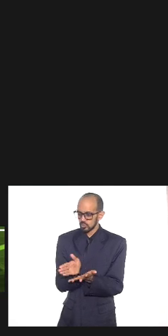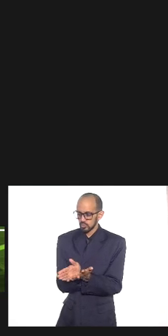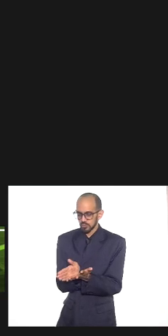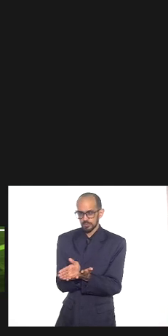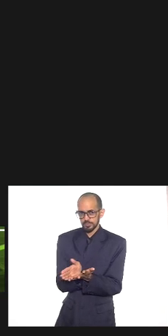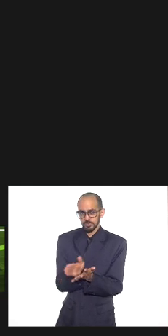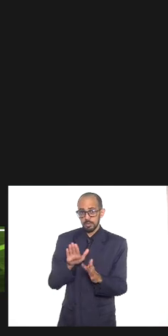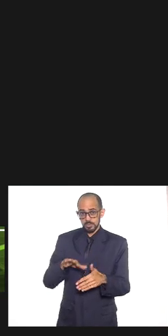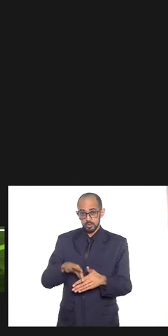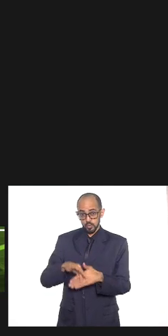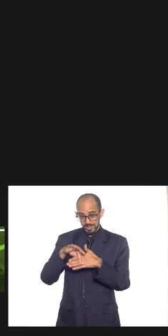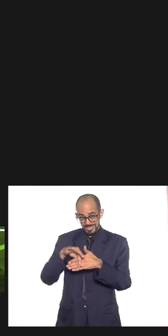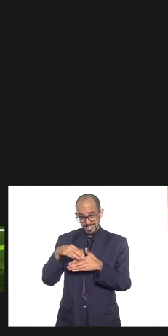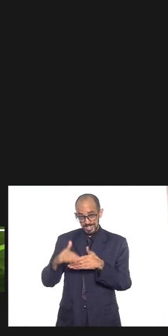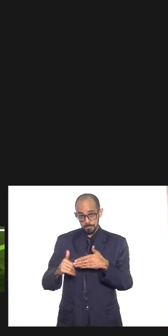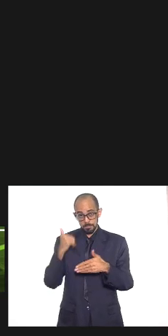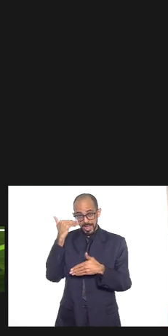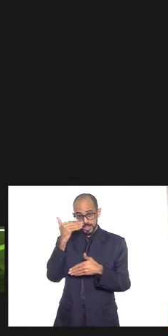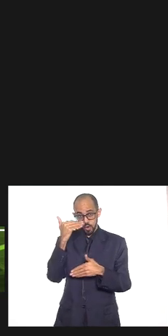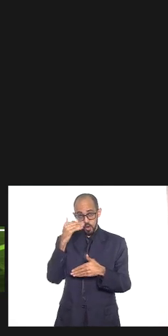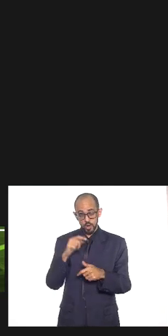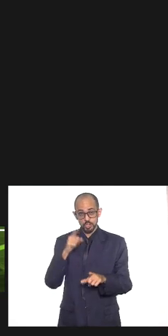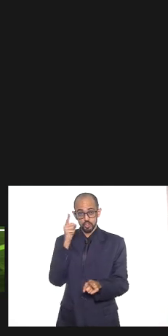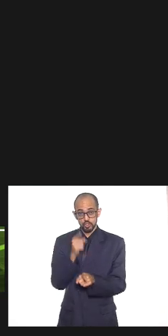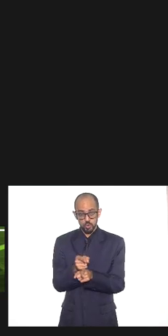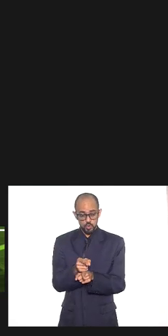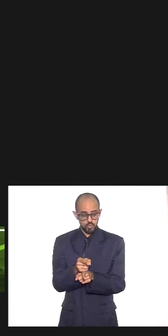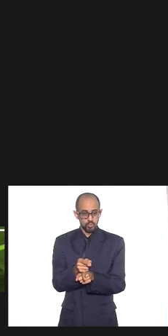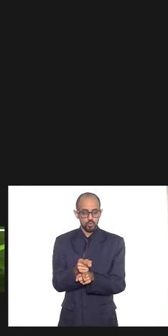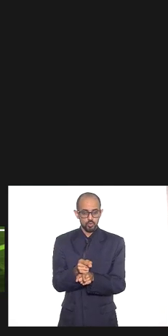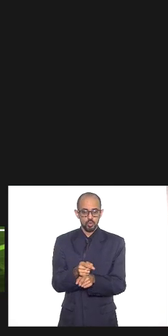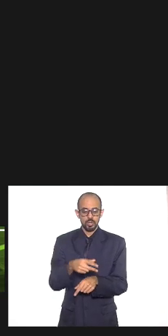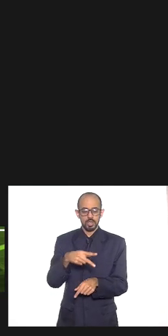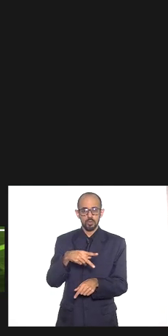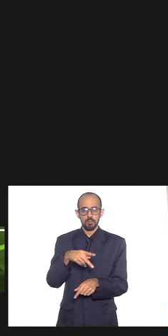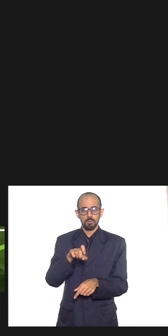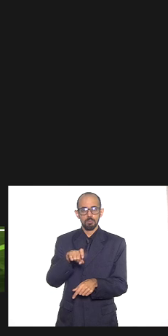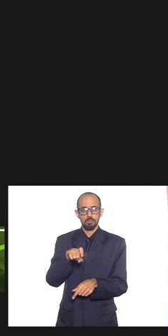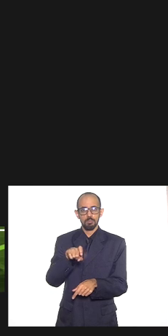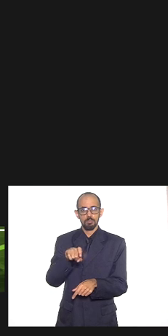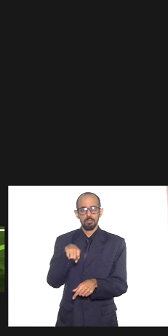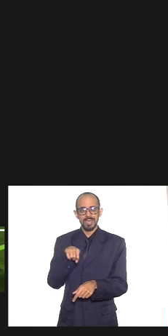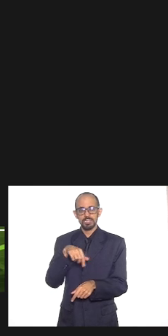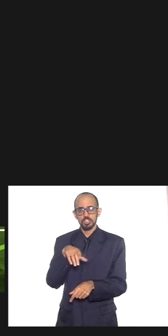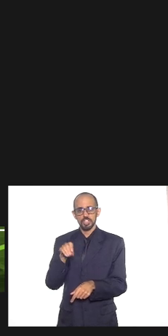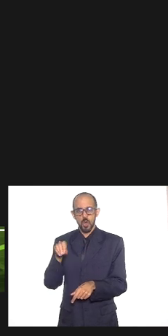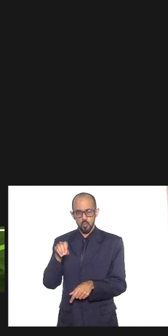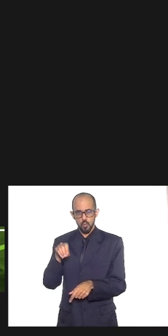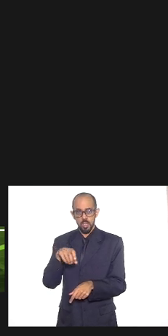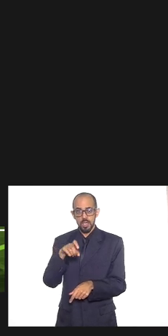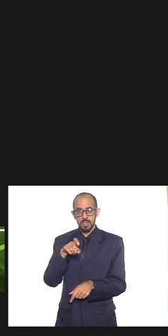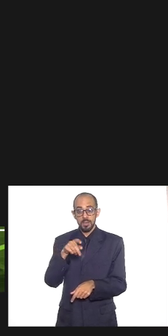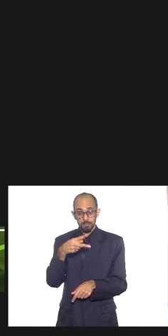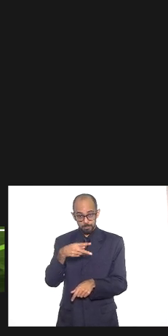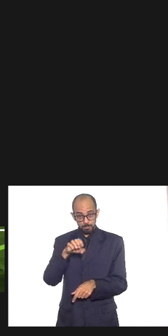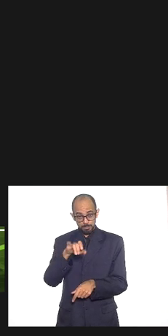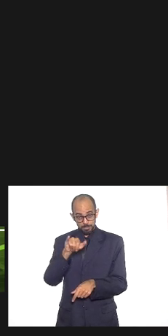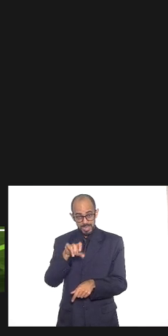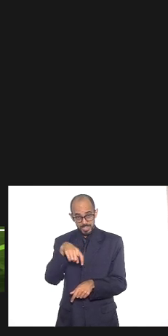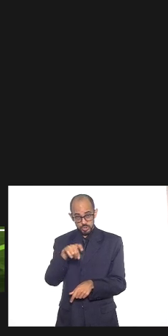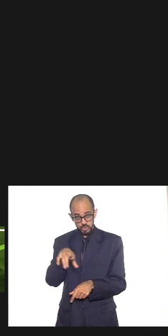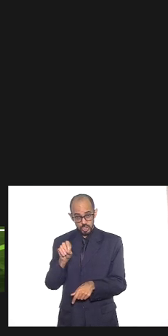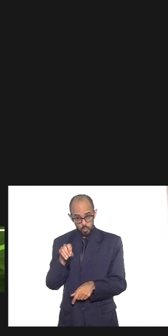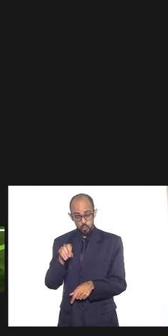mandante maior que nós identificamos naquela época que era o Peixão ele ele continua foragido